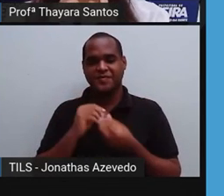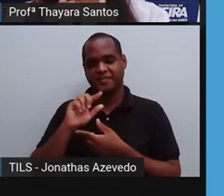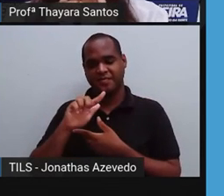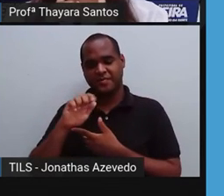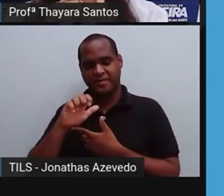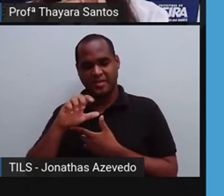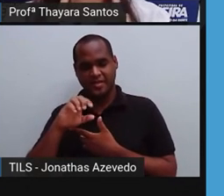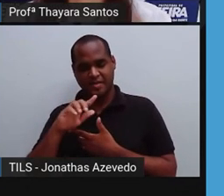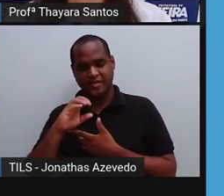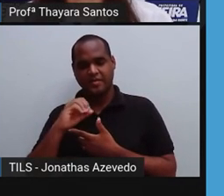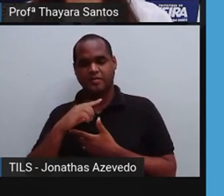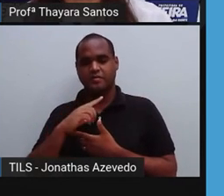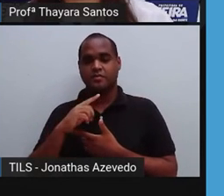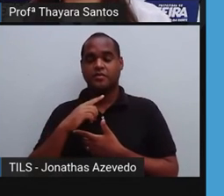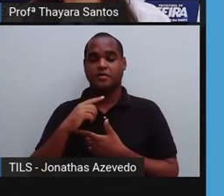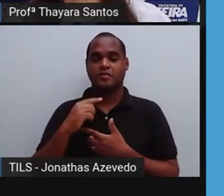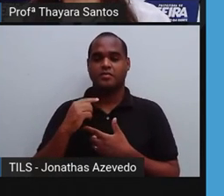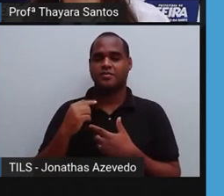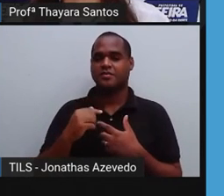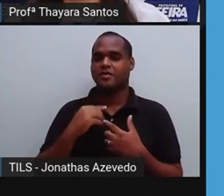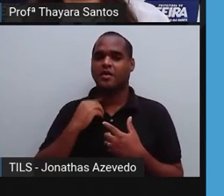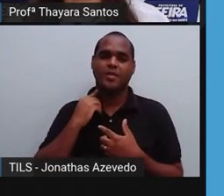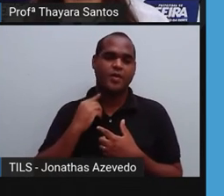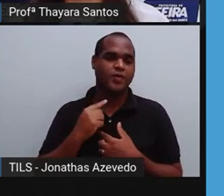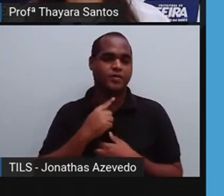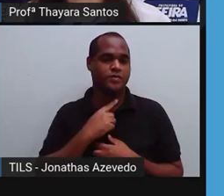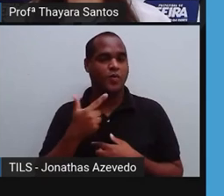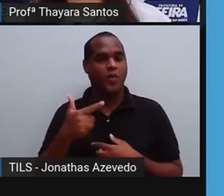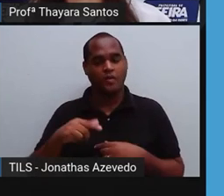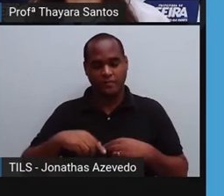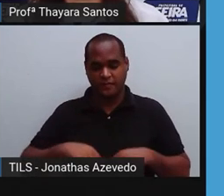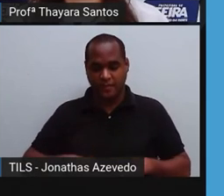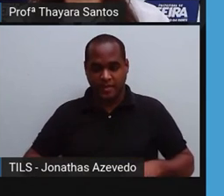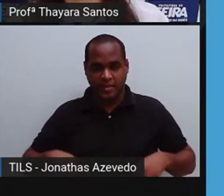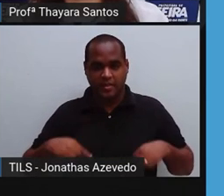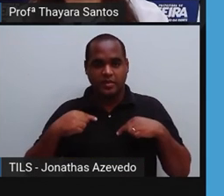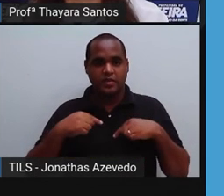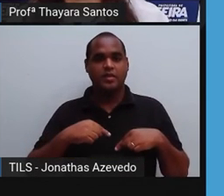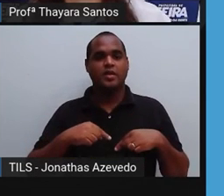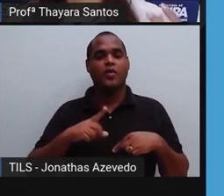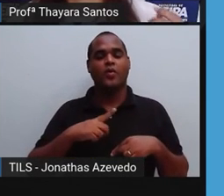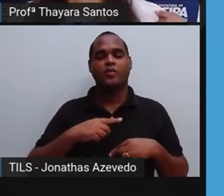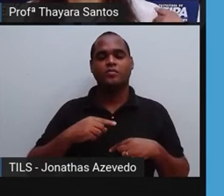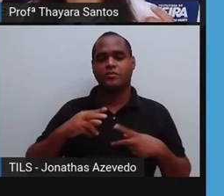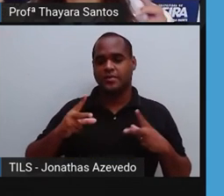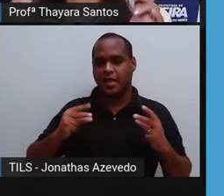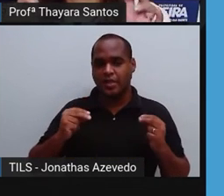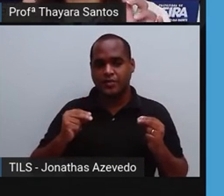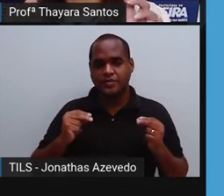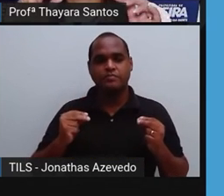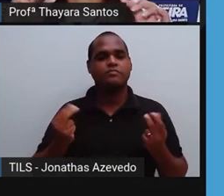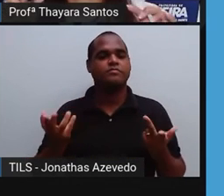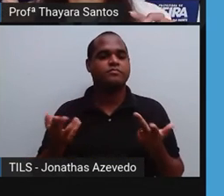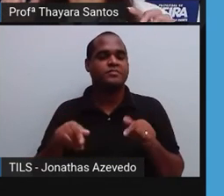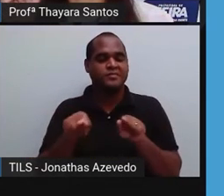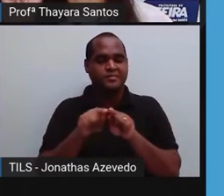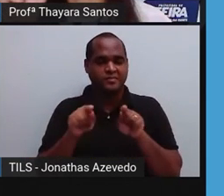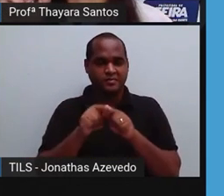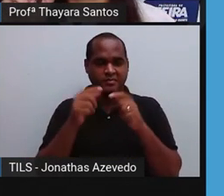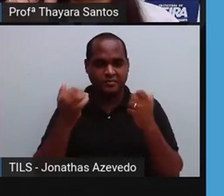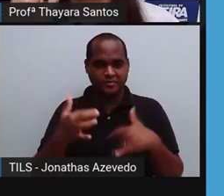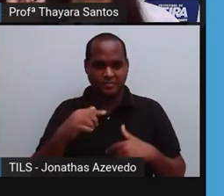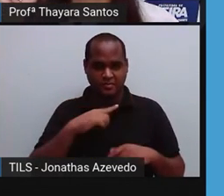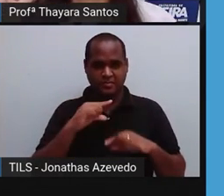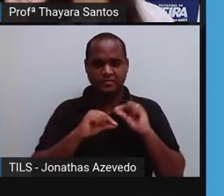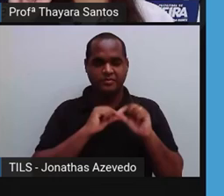nessa região do pescoço, também pode ser na virilha, também pode ser nessa região aqui dos seios. E forma esses gânglios,